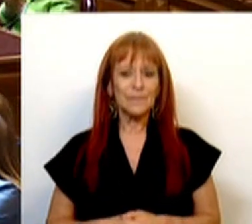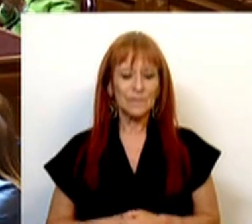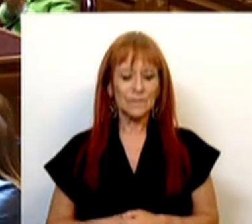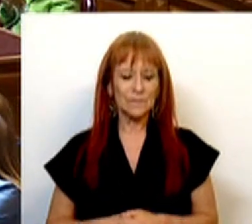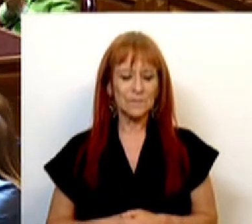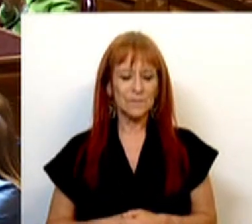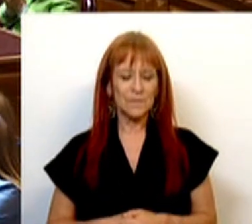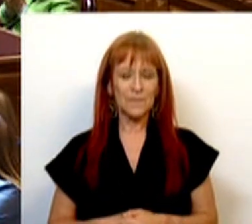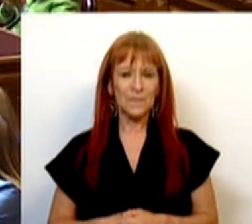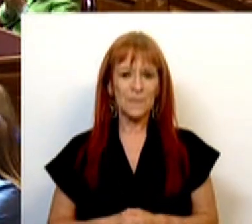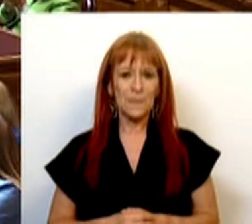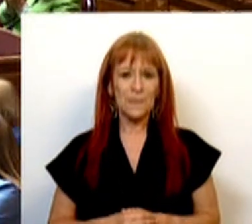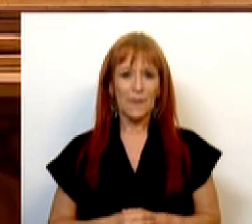Obrigado. Obrigado. Obrigado. Obrigado.